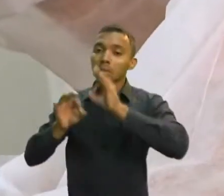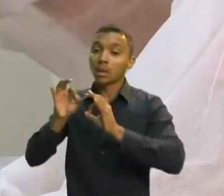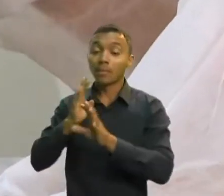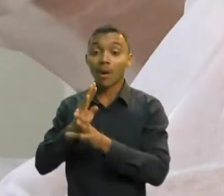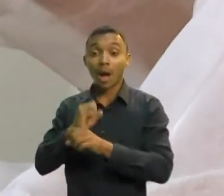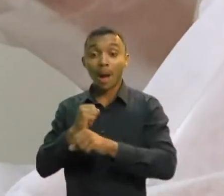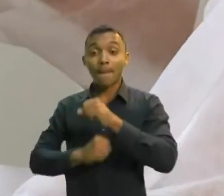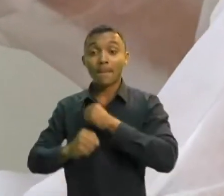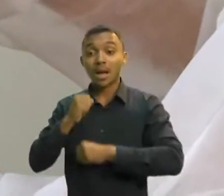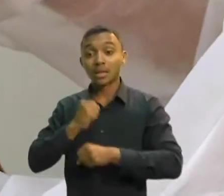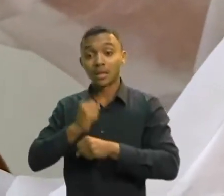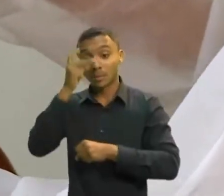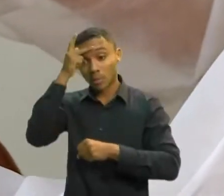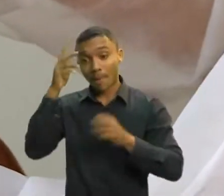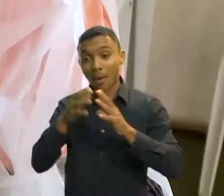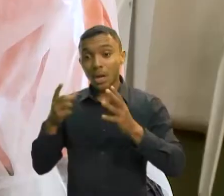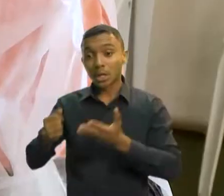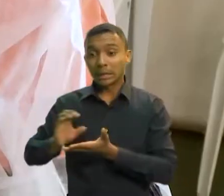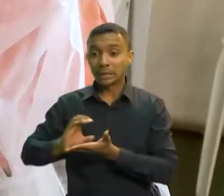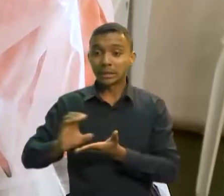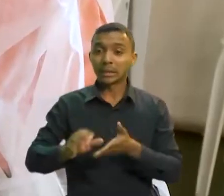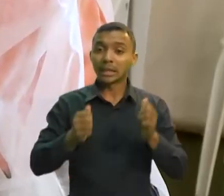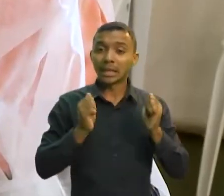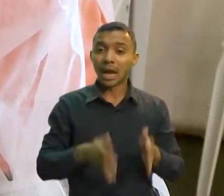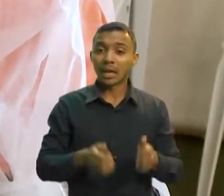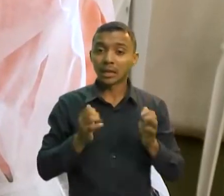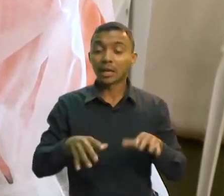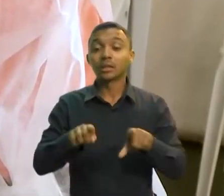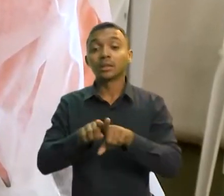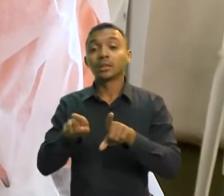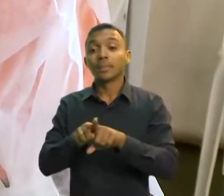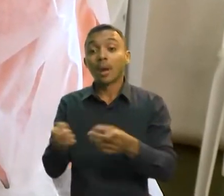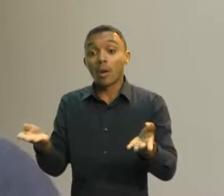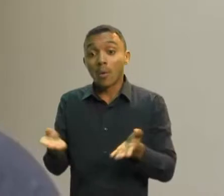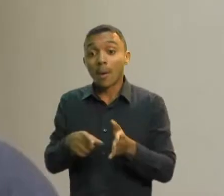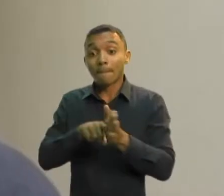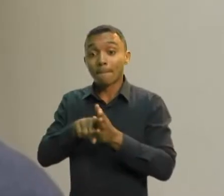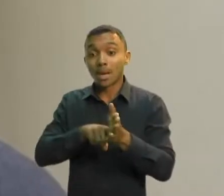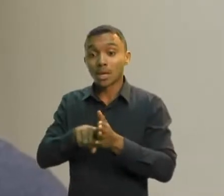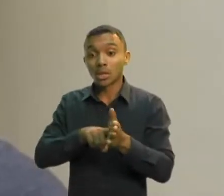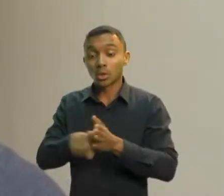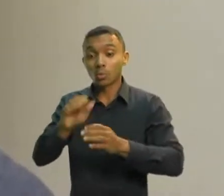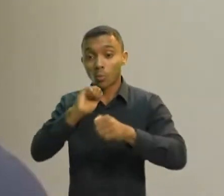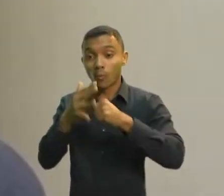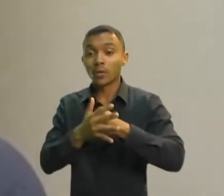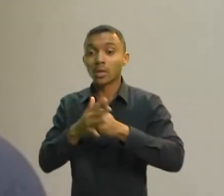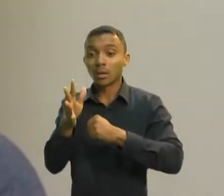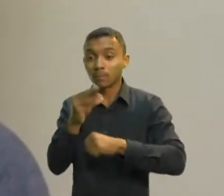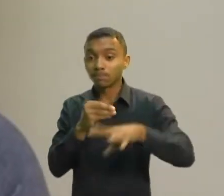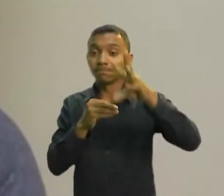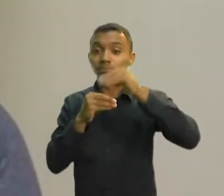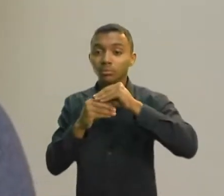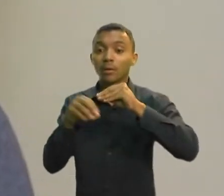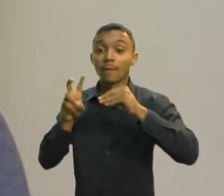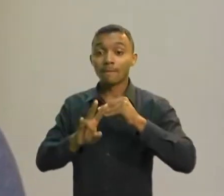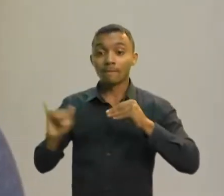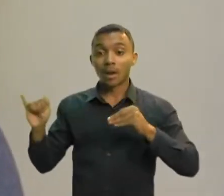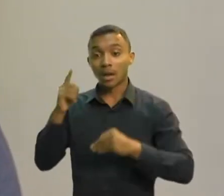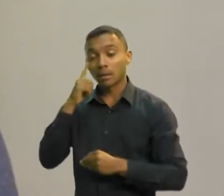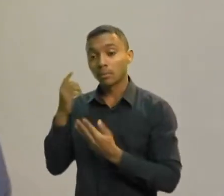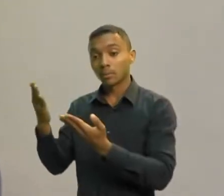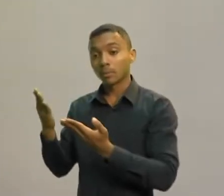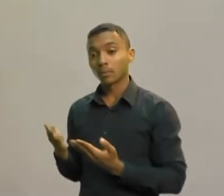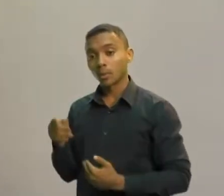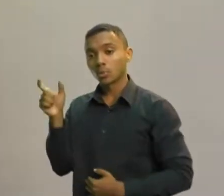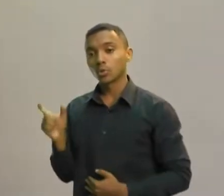os testes de Covid poderão ser incluídos na declaração deste ano. Assim explica o assessor contábil Cláudio